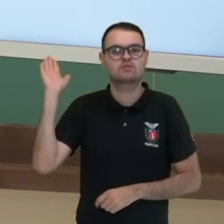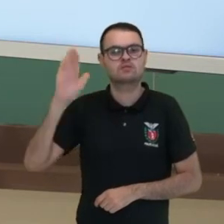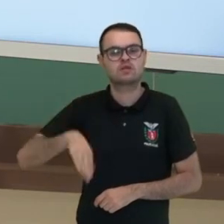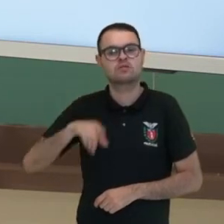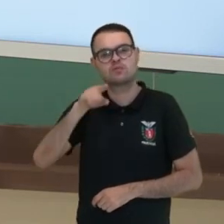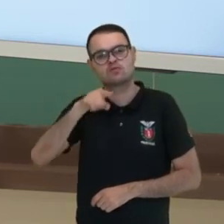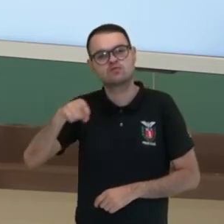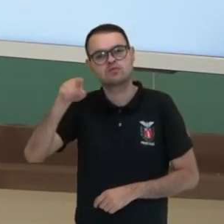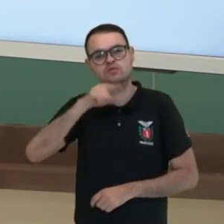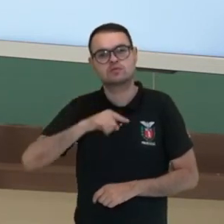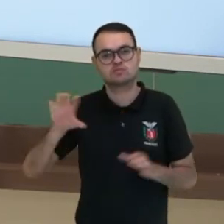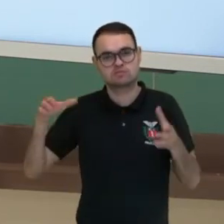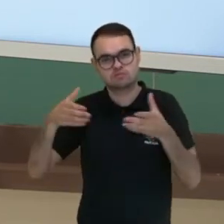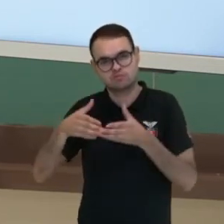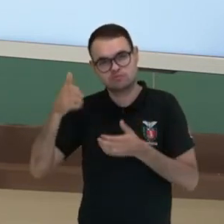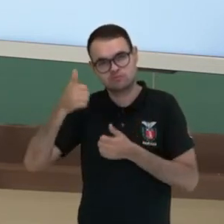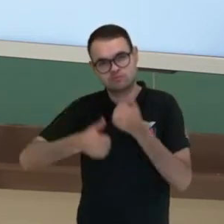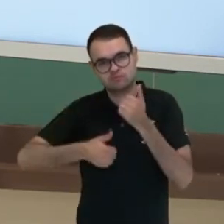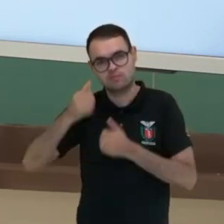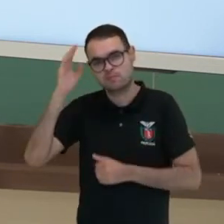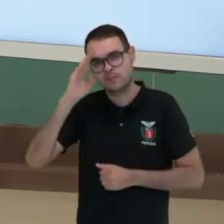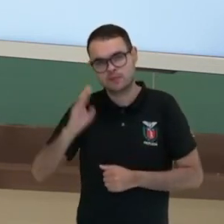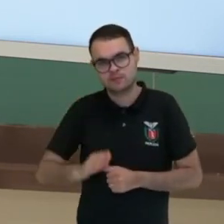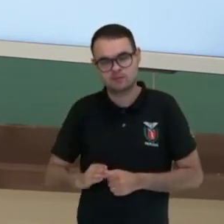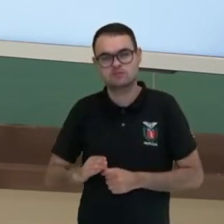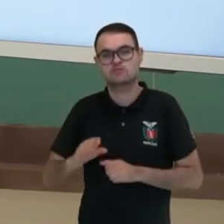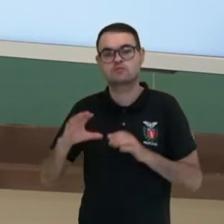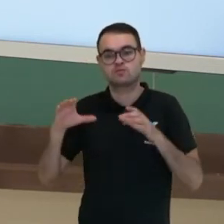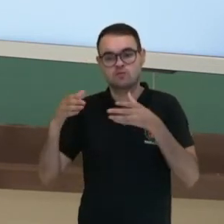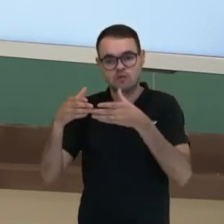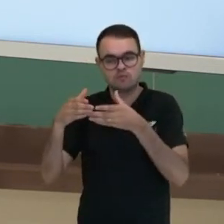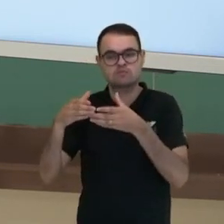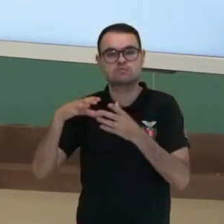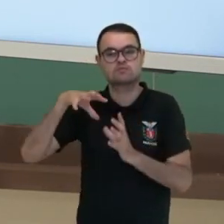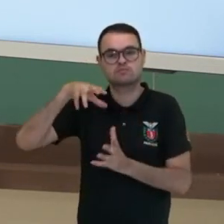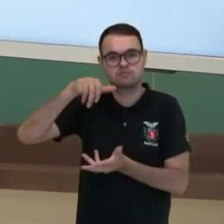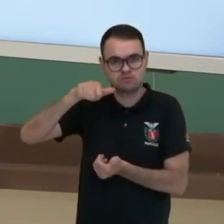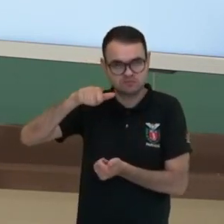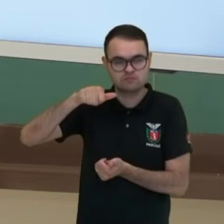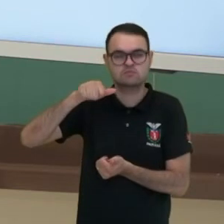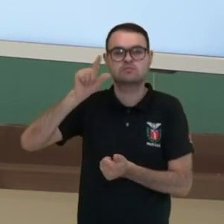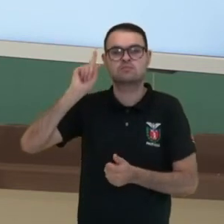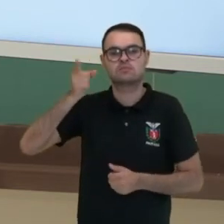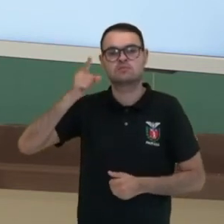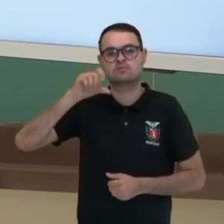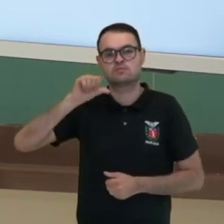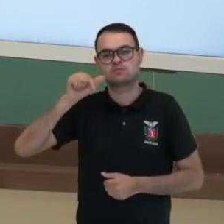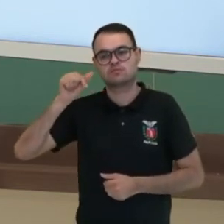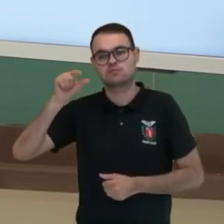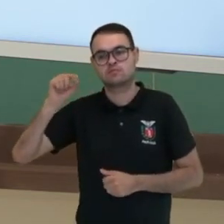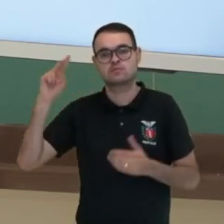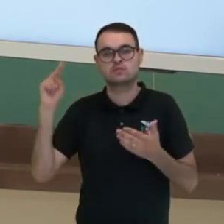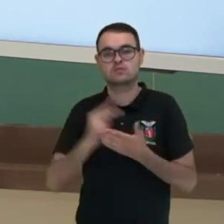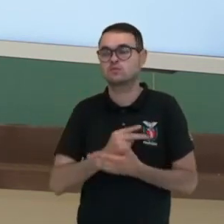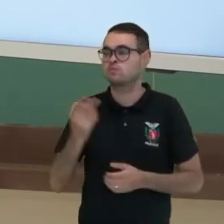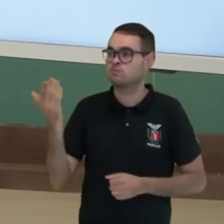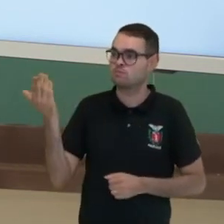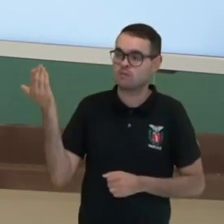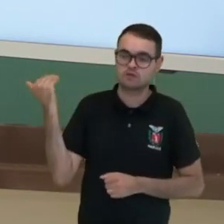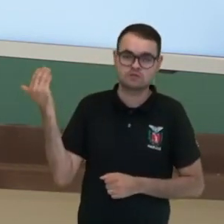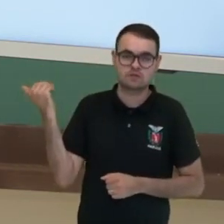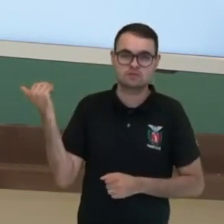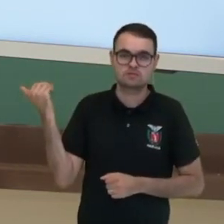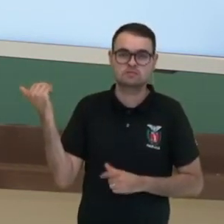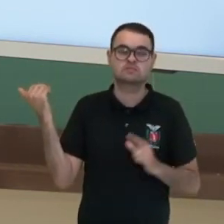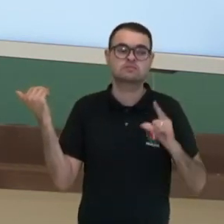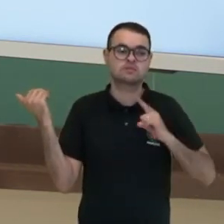a seleção brasileira na Copa do Mundo de 1970. Então, a Copa do Mundo de 1970, ela é passado. E daí